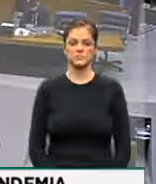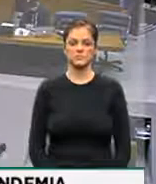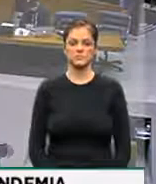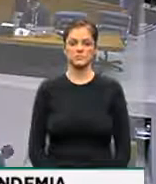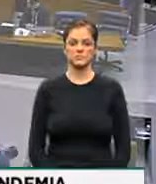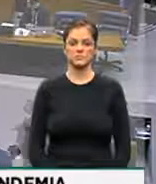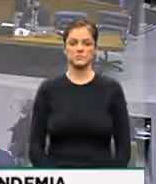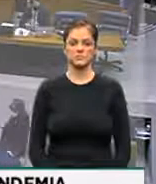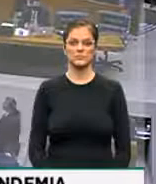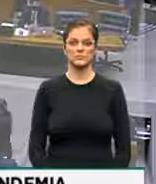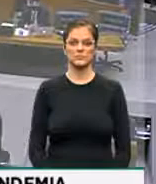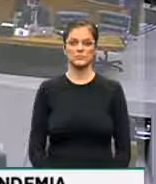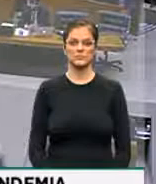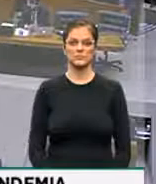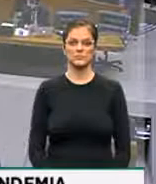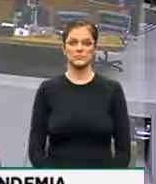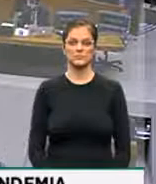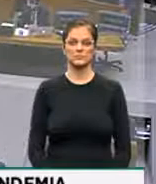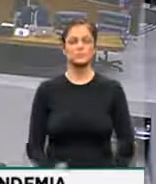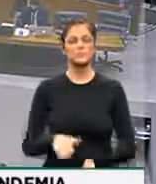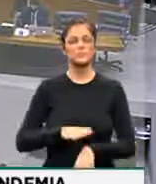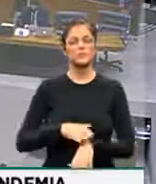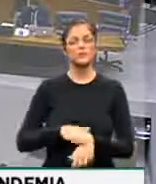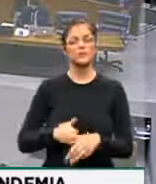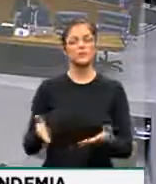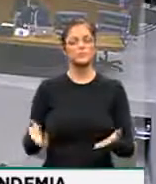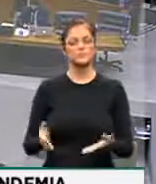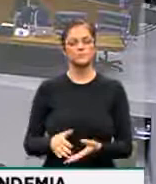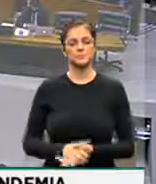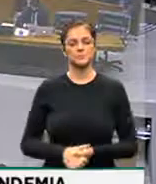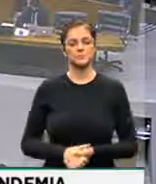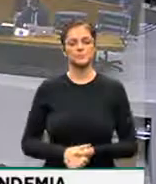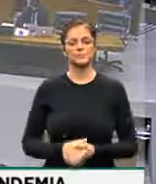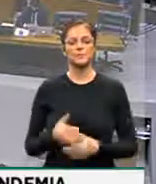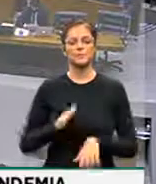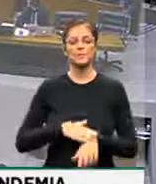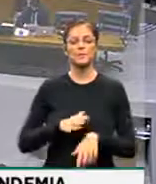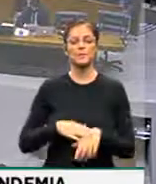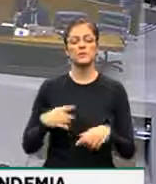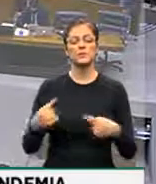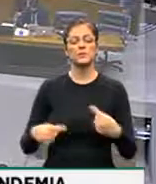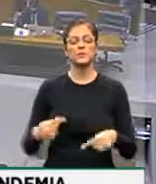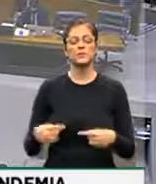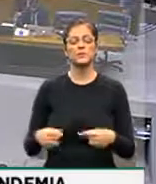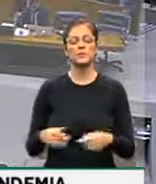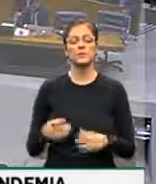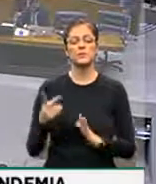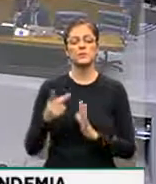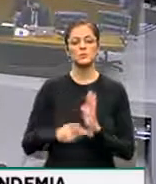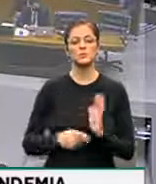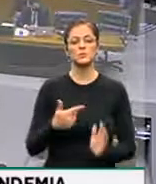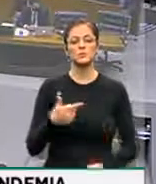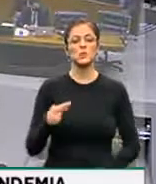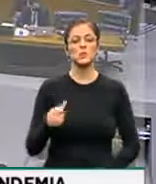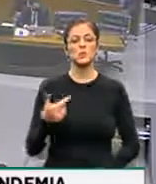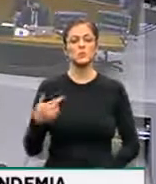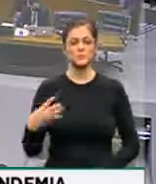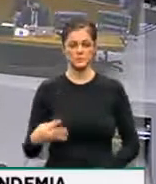Bom, em discussão neste momento, o relatório apresentado do Projeto 2824.